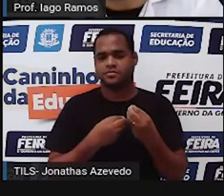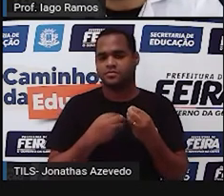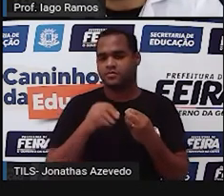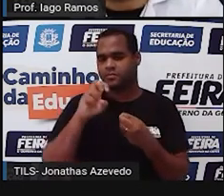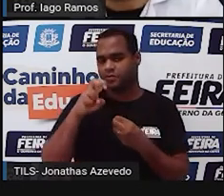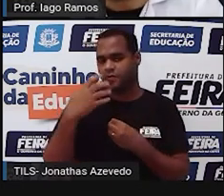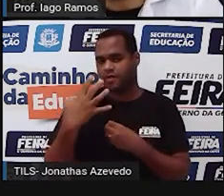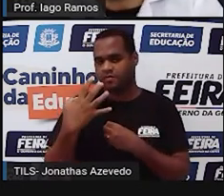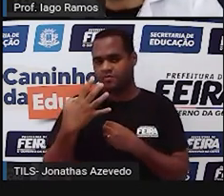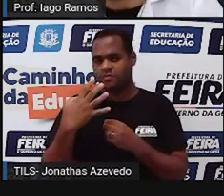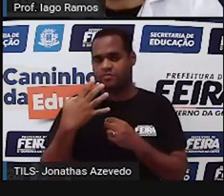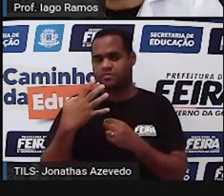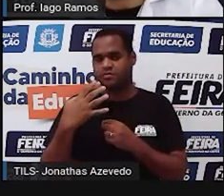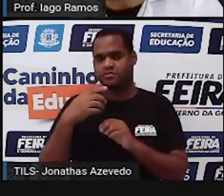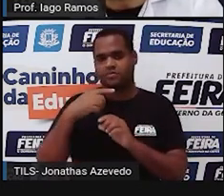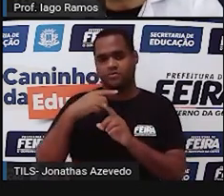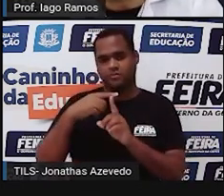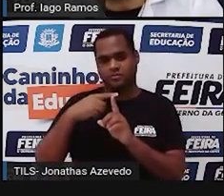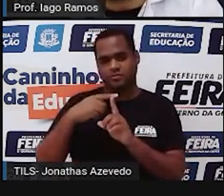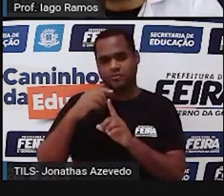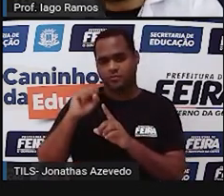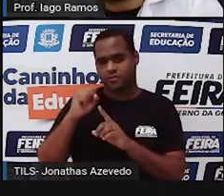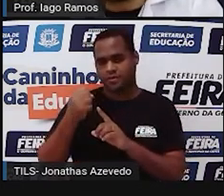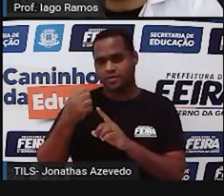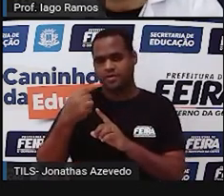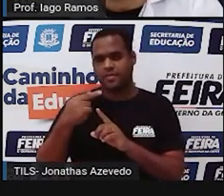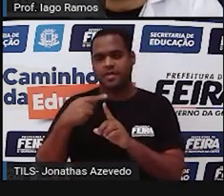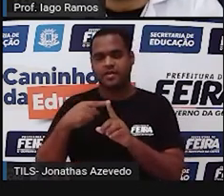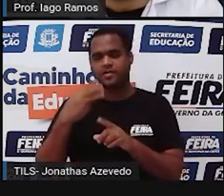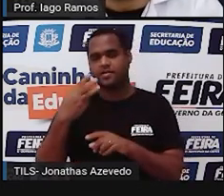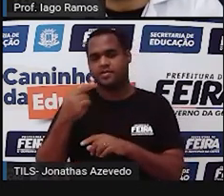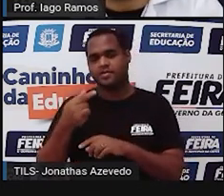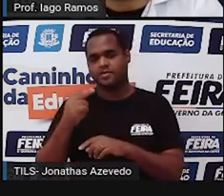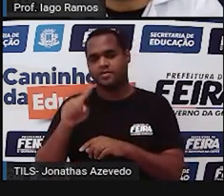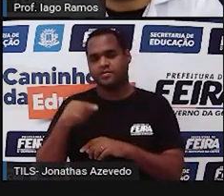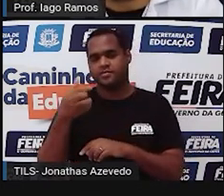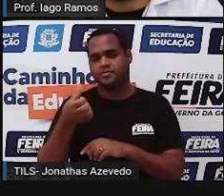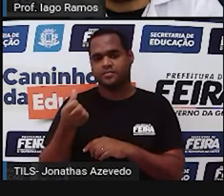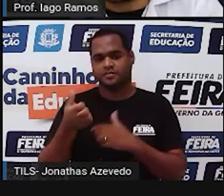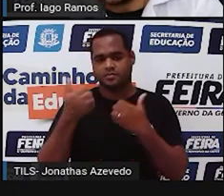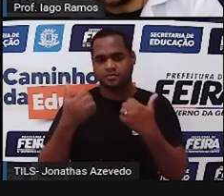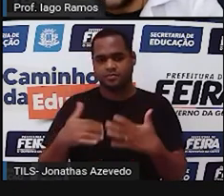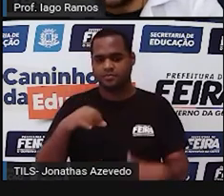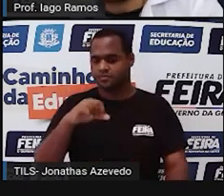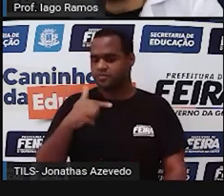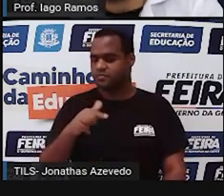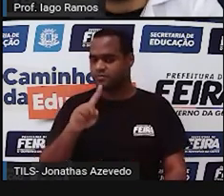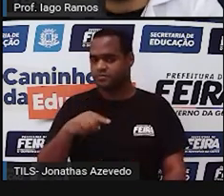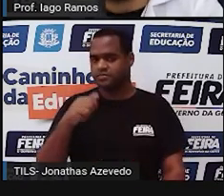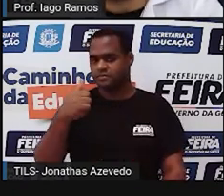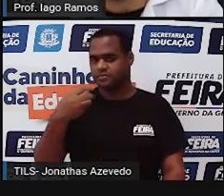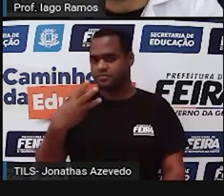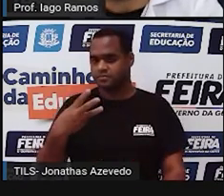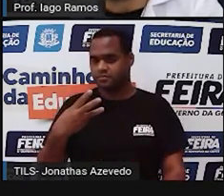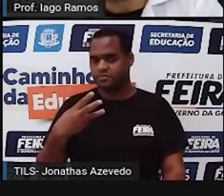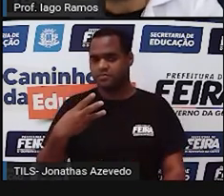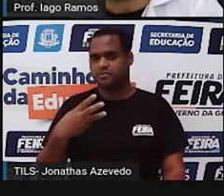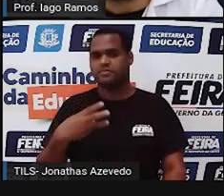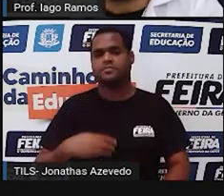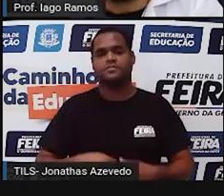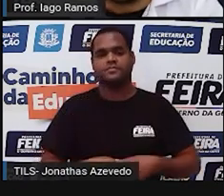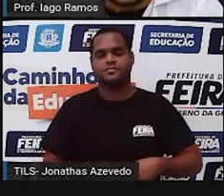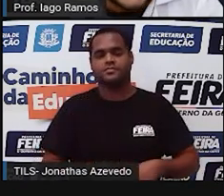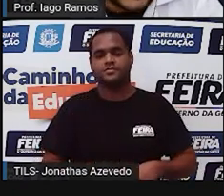,87 com 36,26 que dá 92,13 92,13